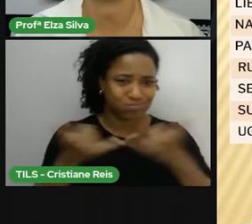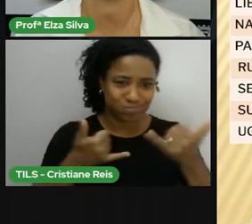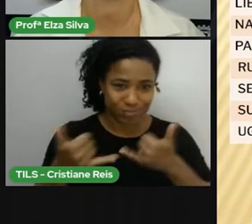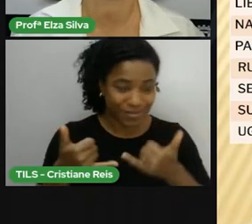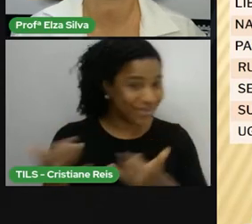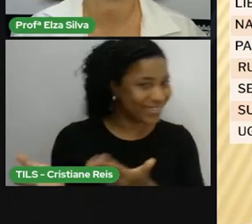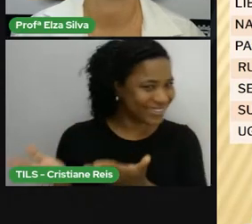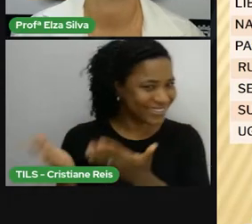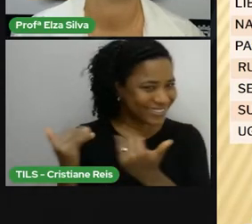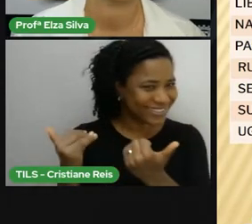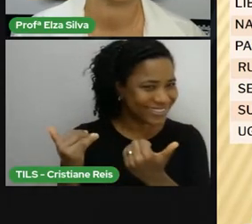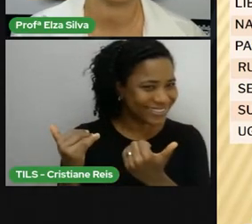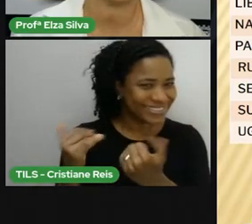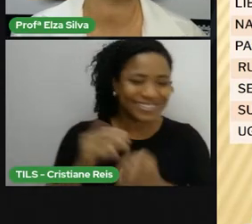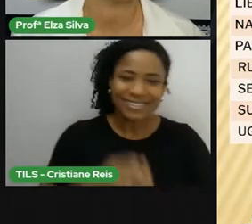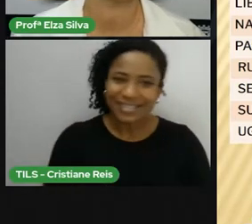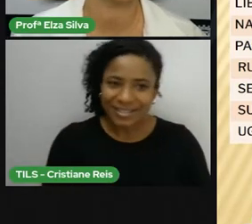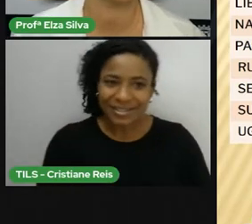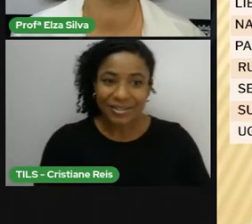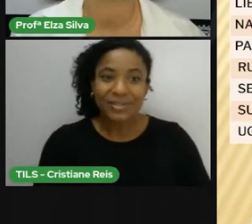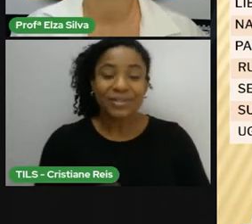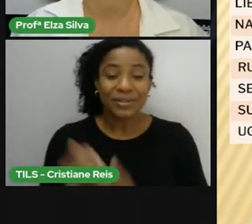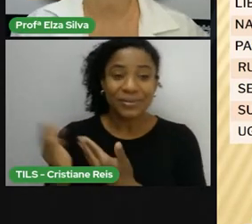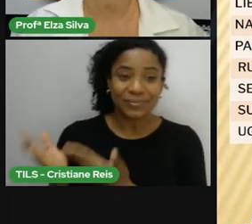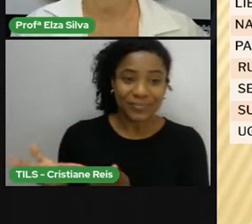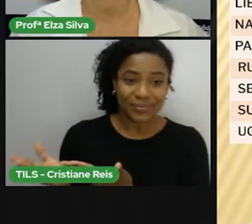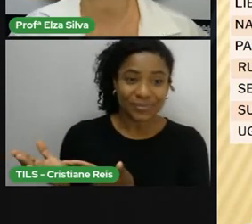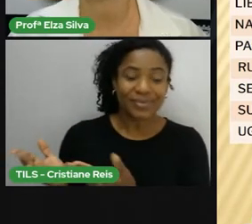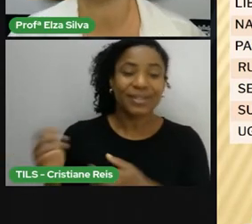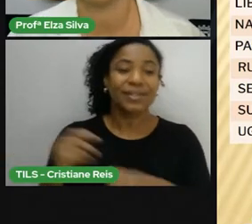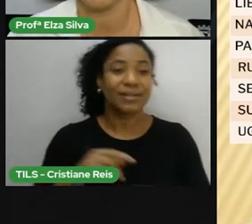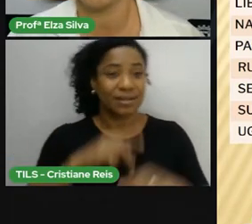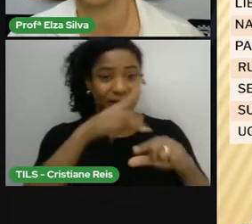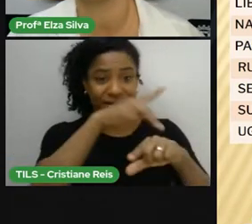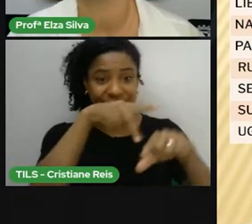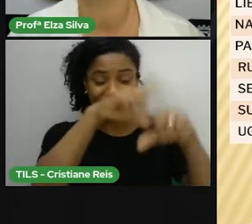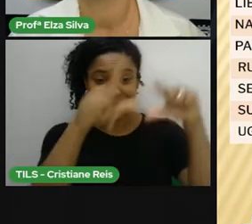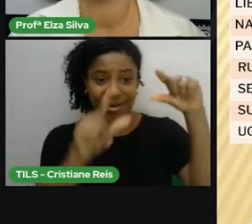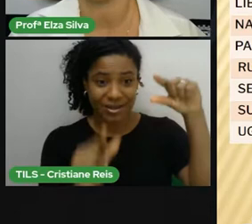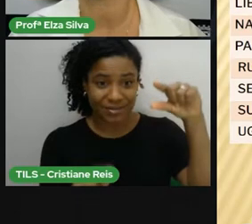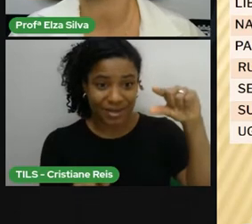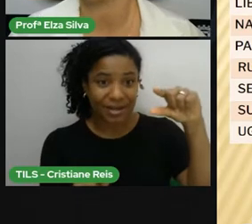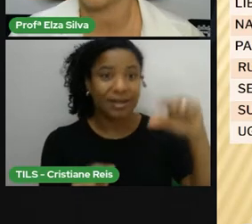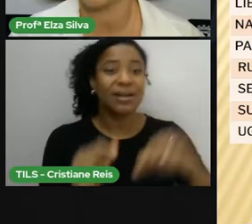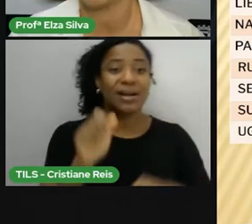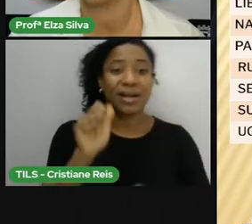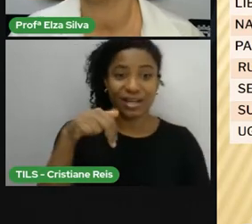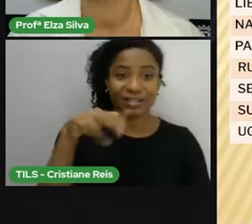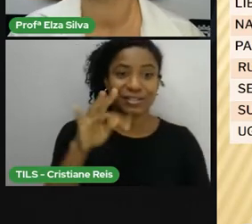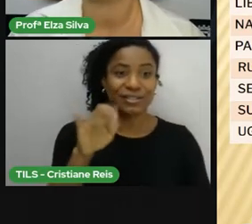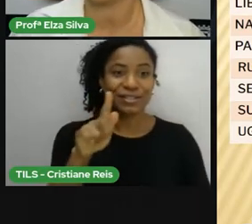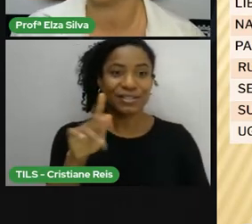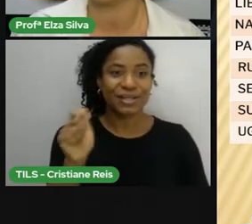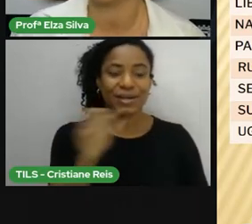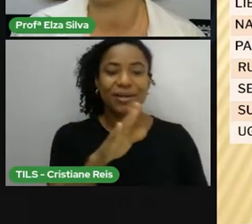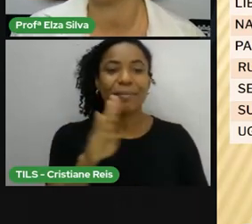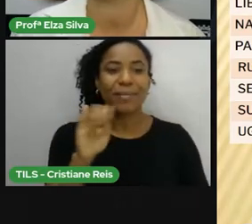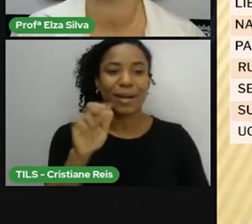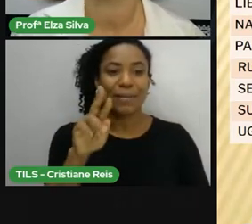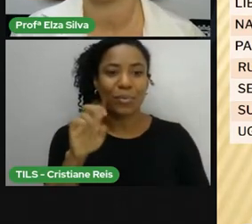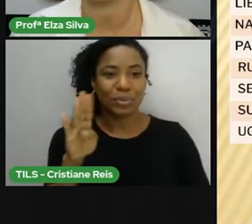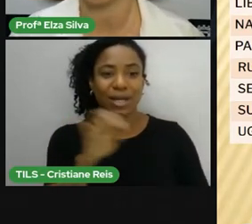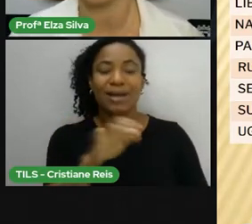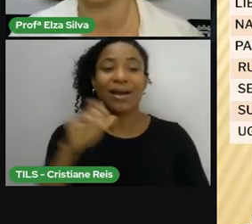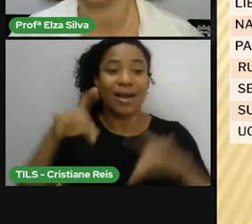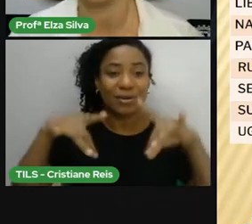Let's go! Vamos lá! África do Sul Antigua e Barbuda Austrália Bahamas